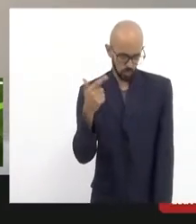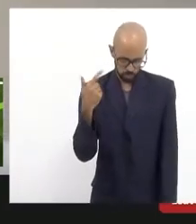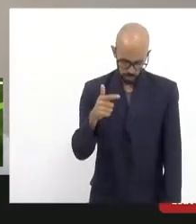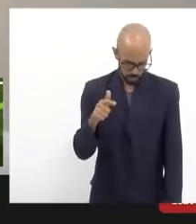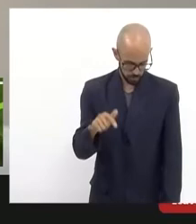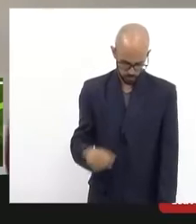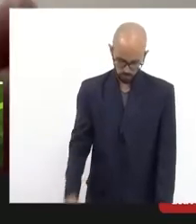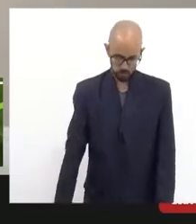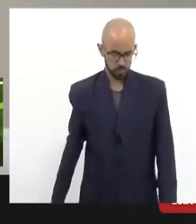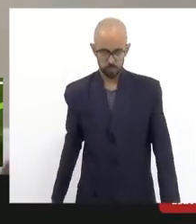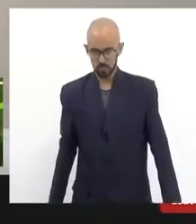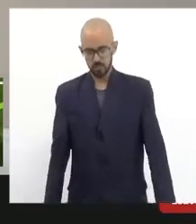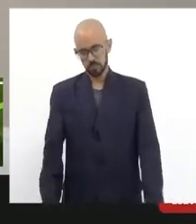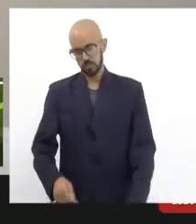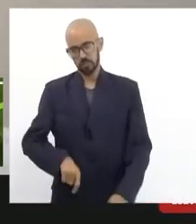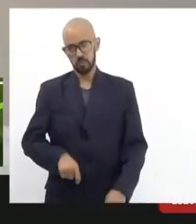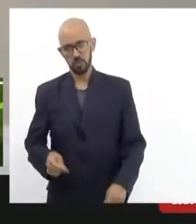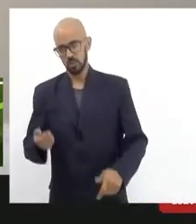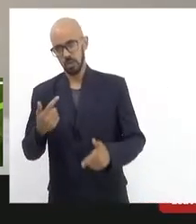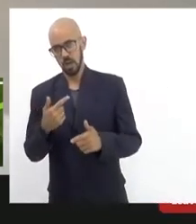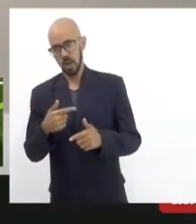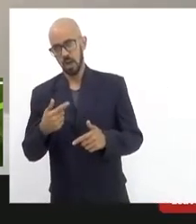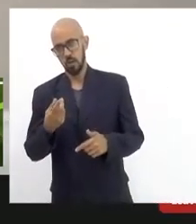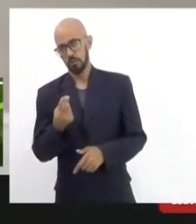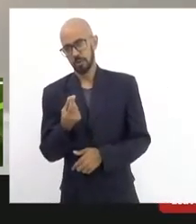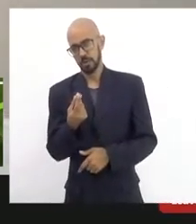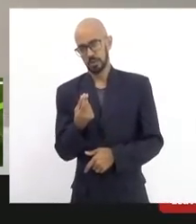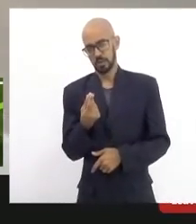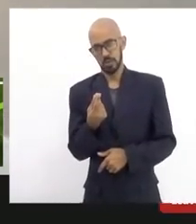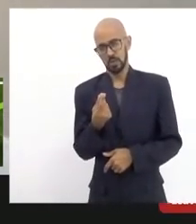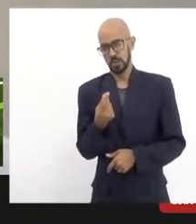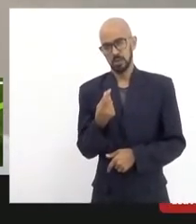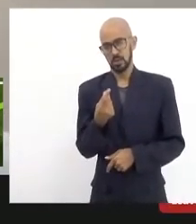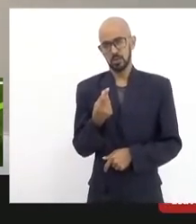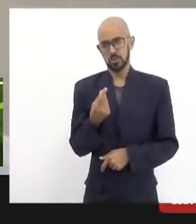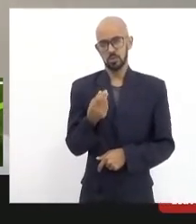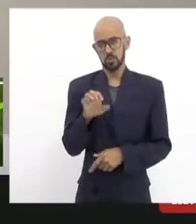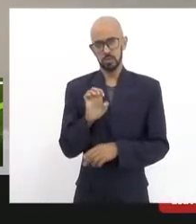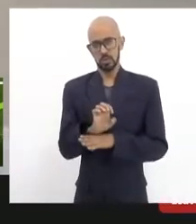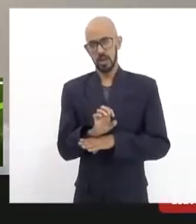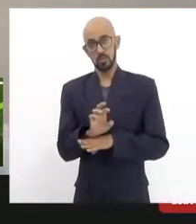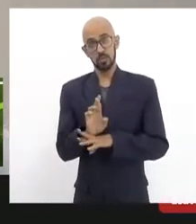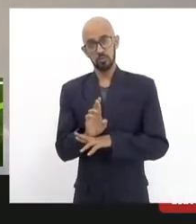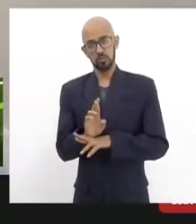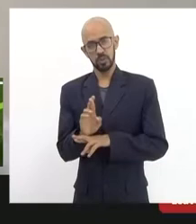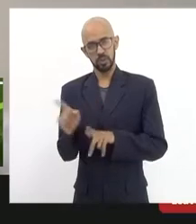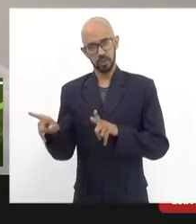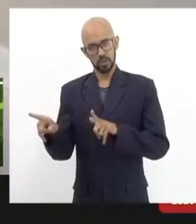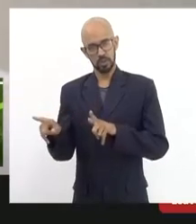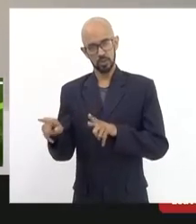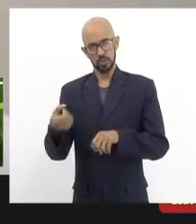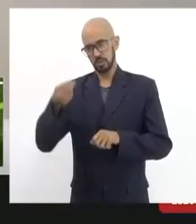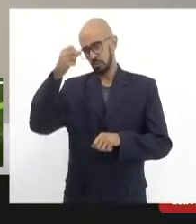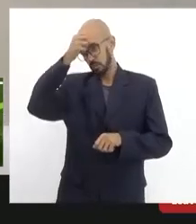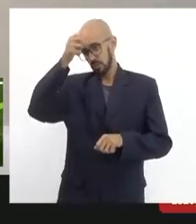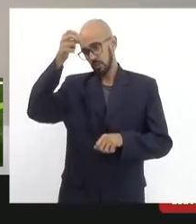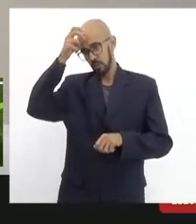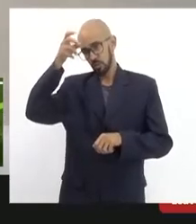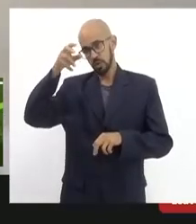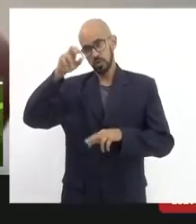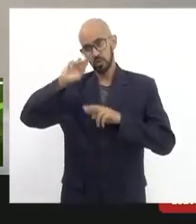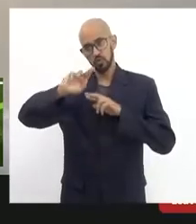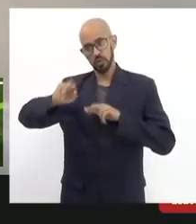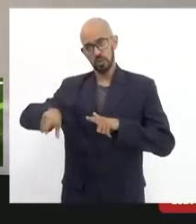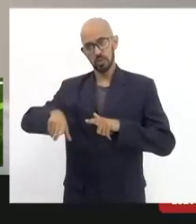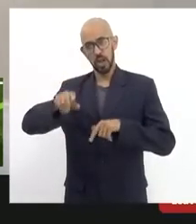a situação financeira do Estado é completamente diferente a situação financeira da Prefeitura é completamente diferente a